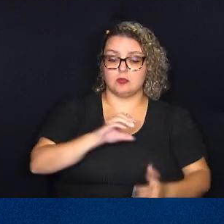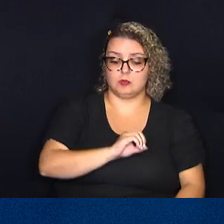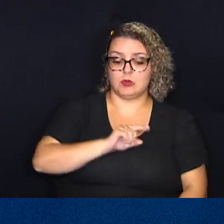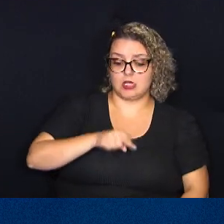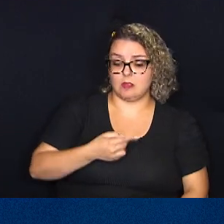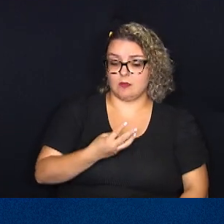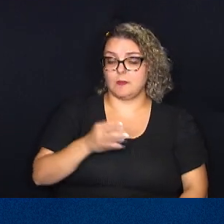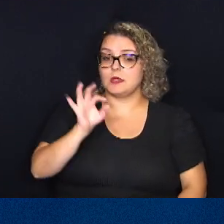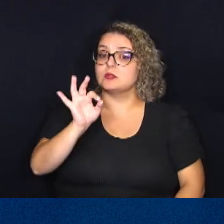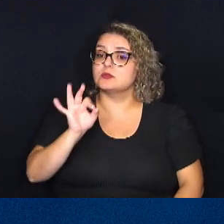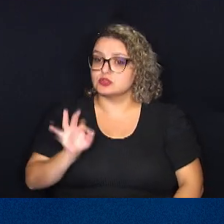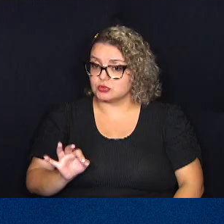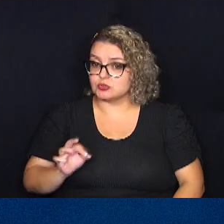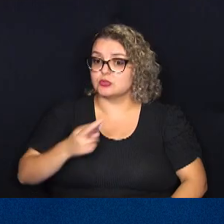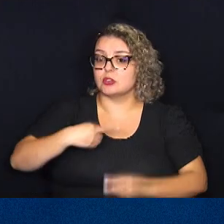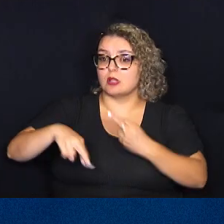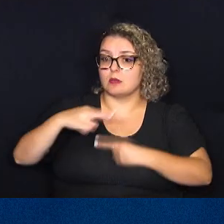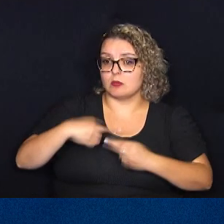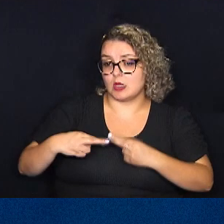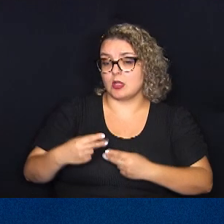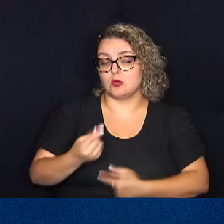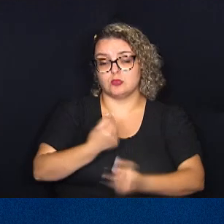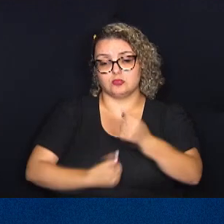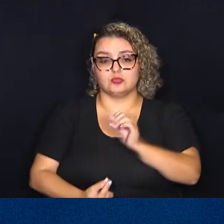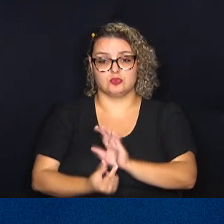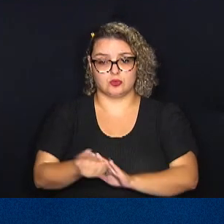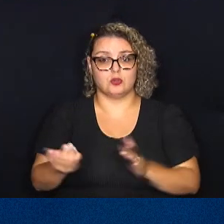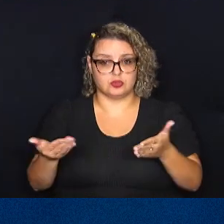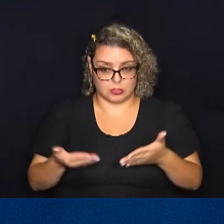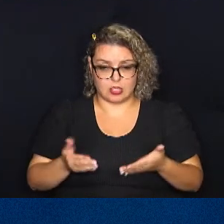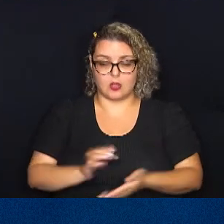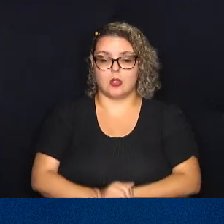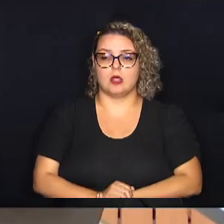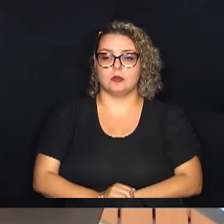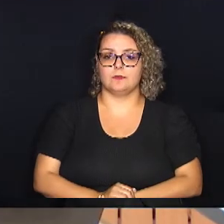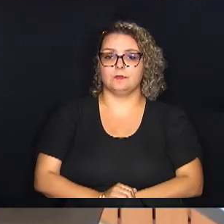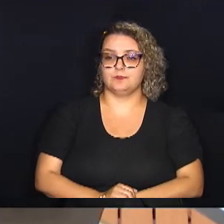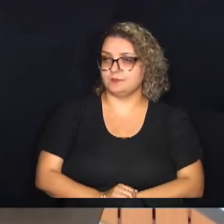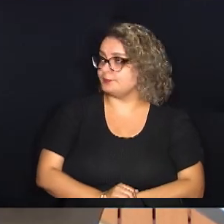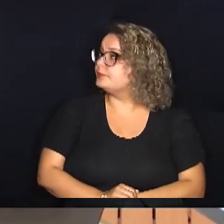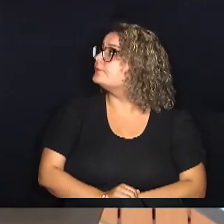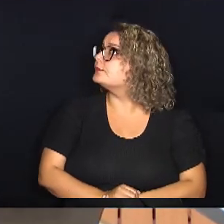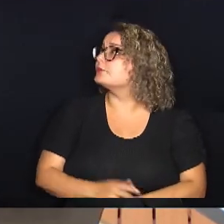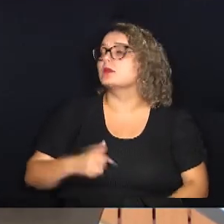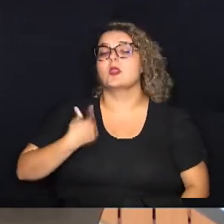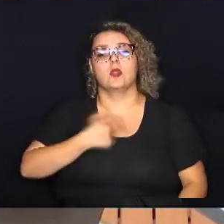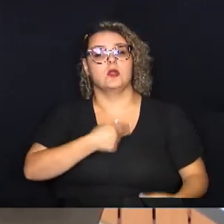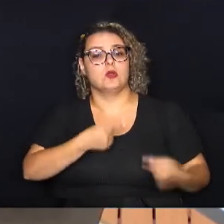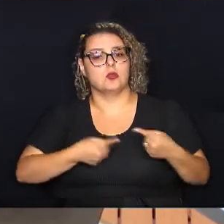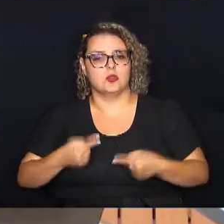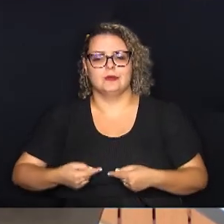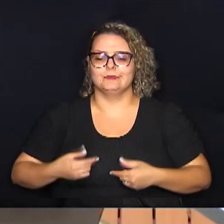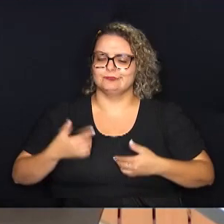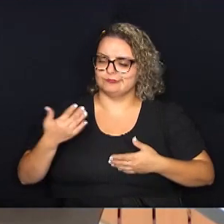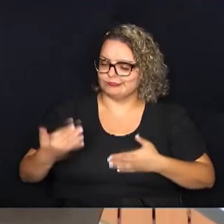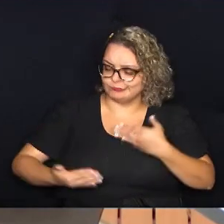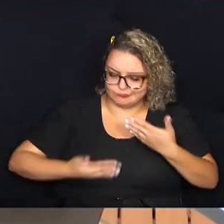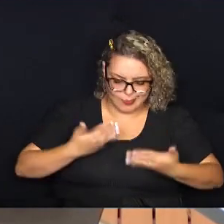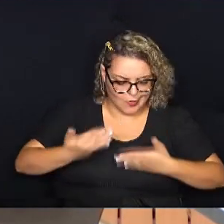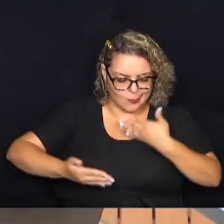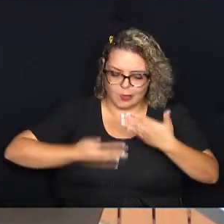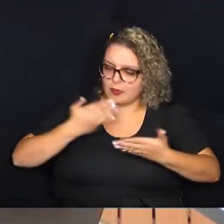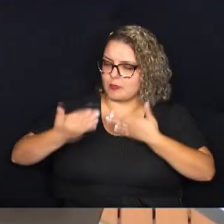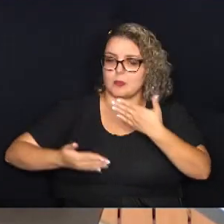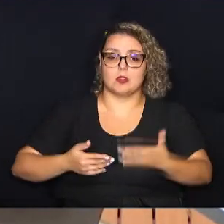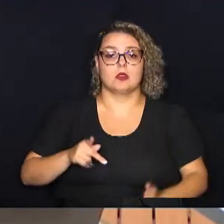de 0,3% em relação ao orçamento vigente. Nós discutimos exaustivamente esse tema